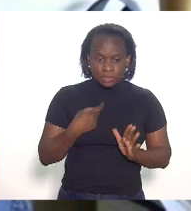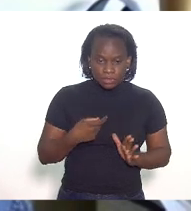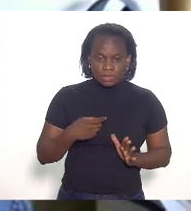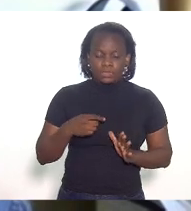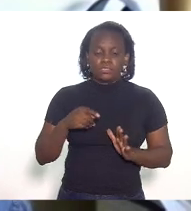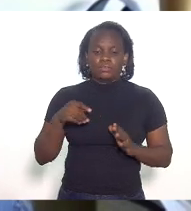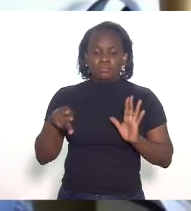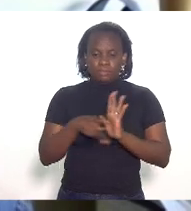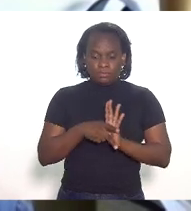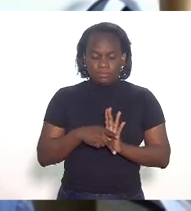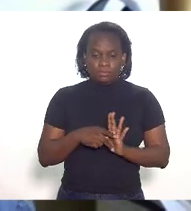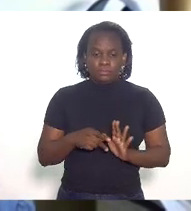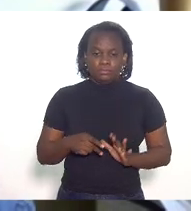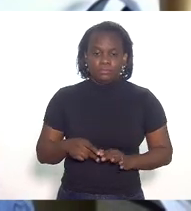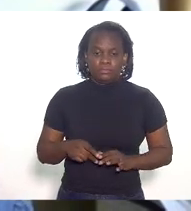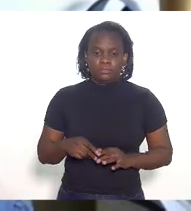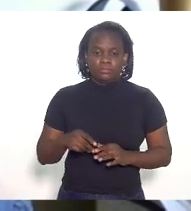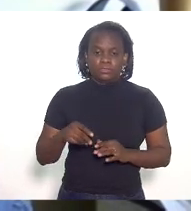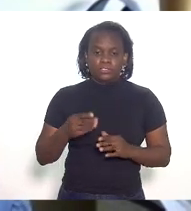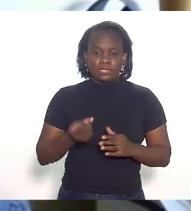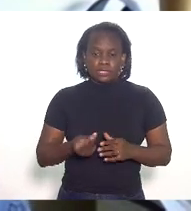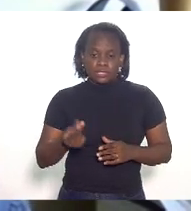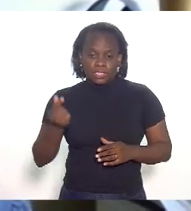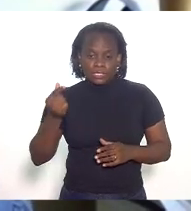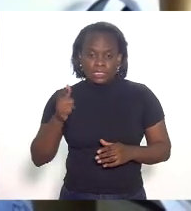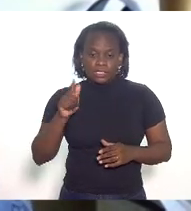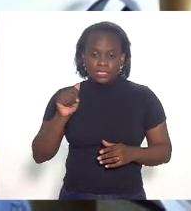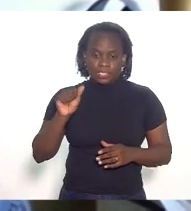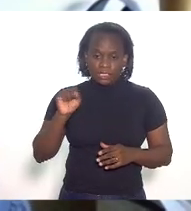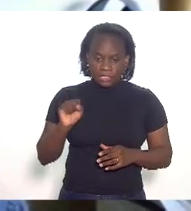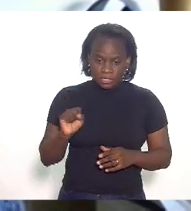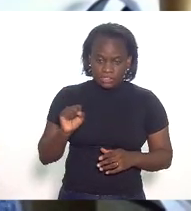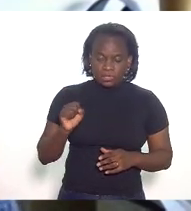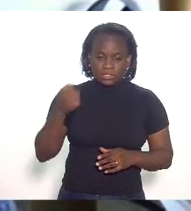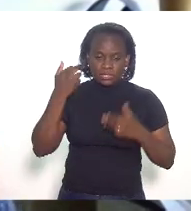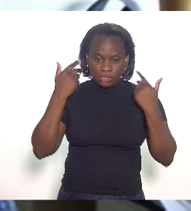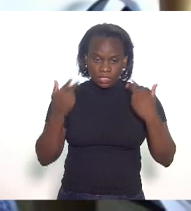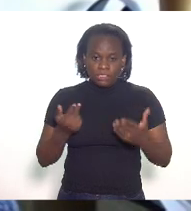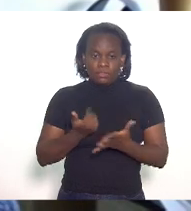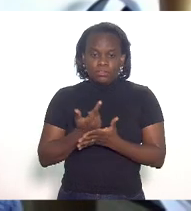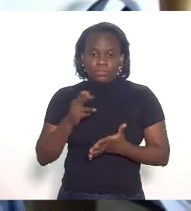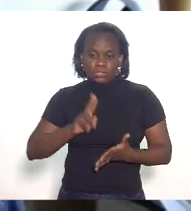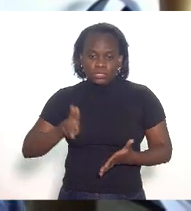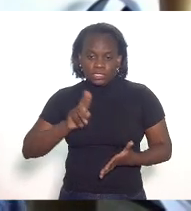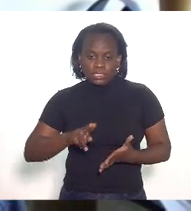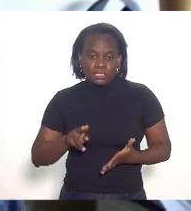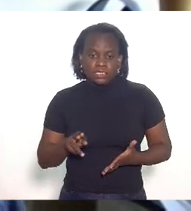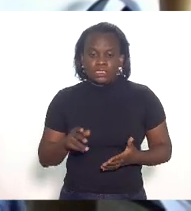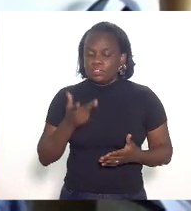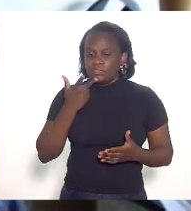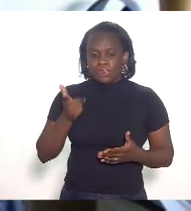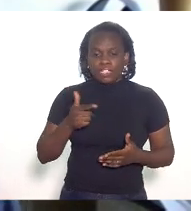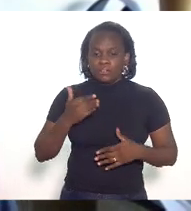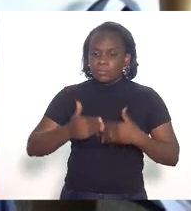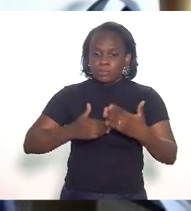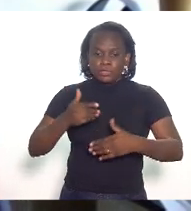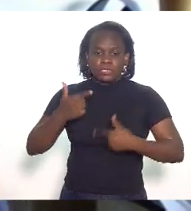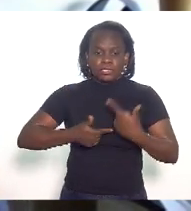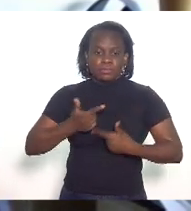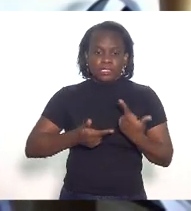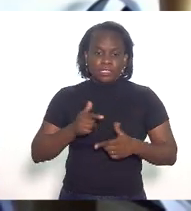incidente na saída do gás natural a ser consumido e não nas sucessivas